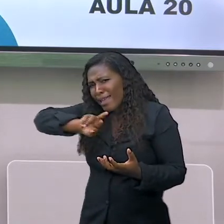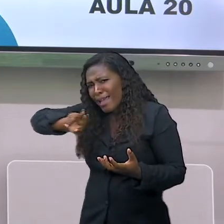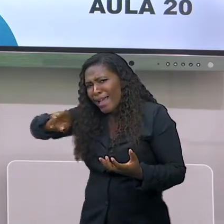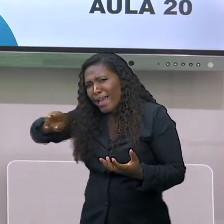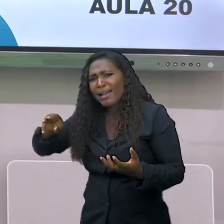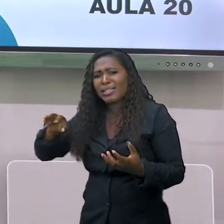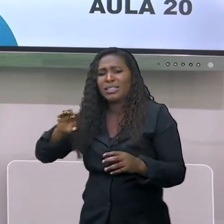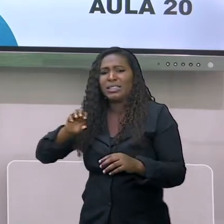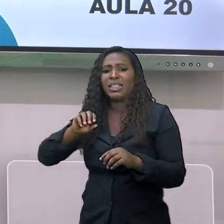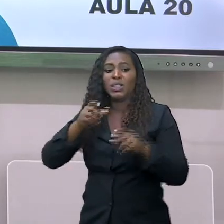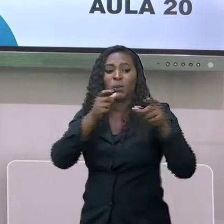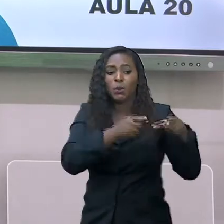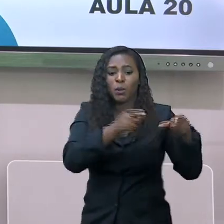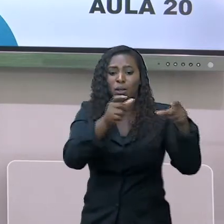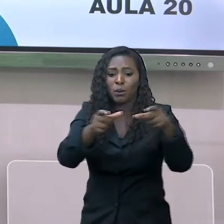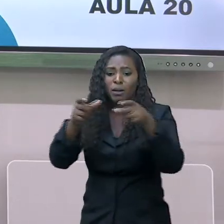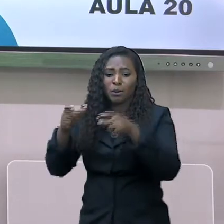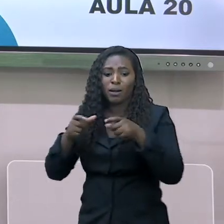desses contrastes.